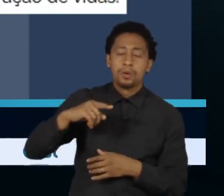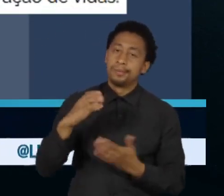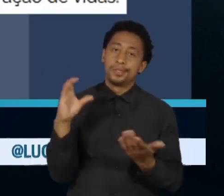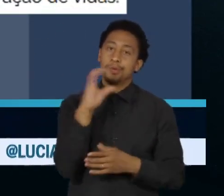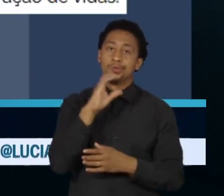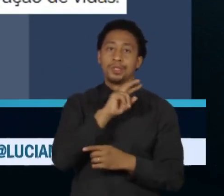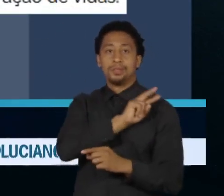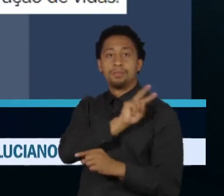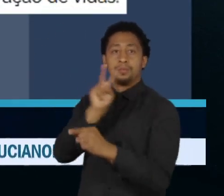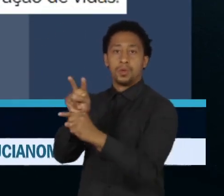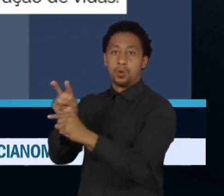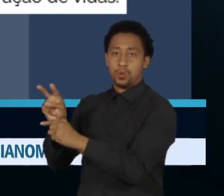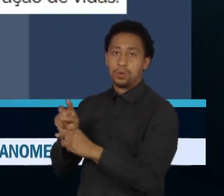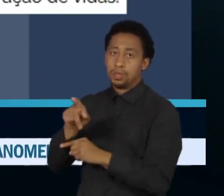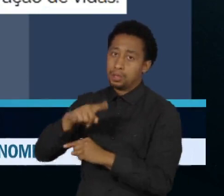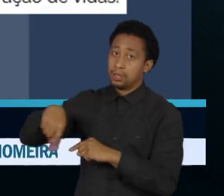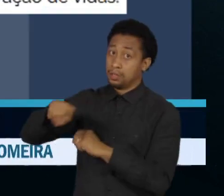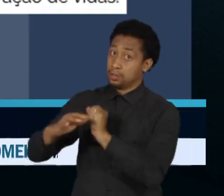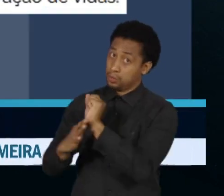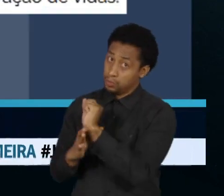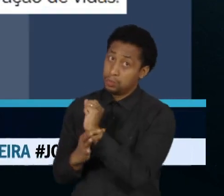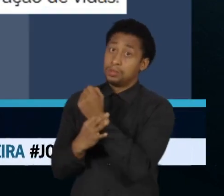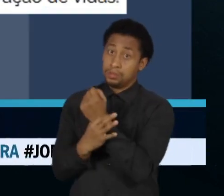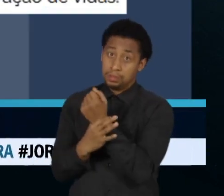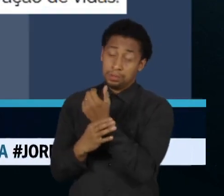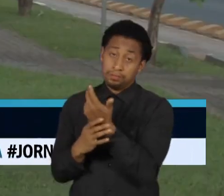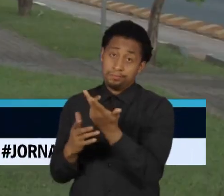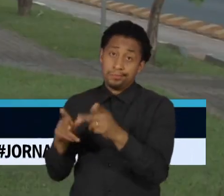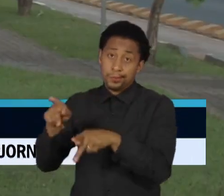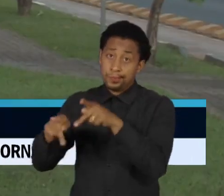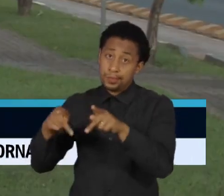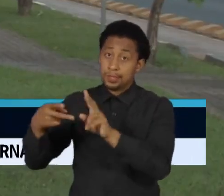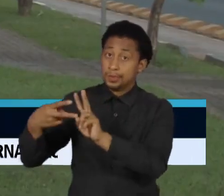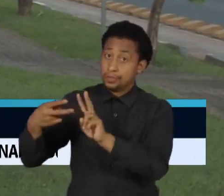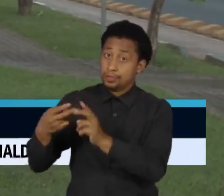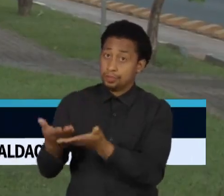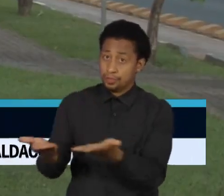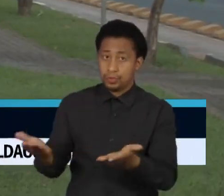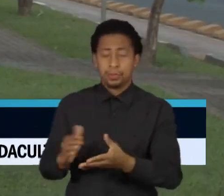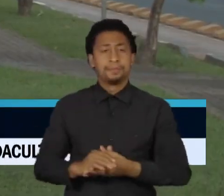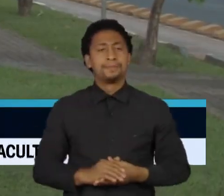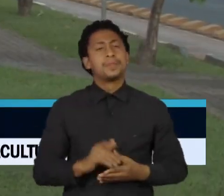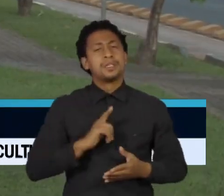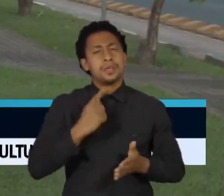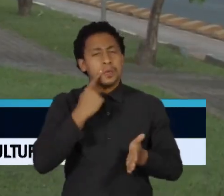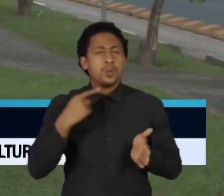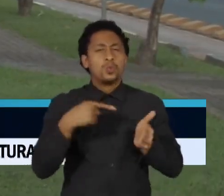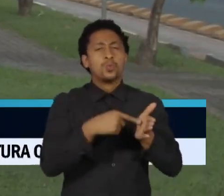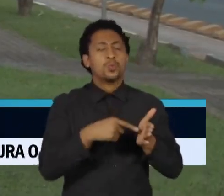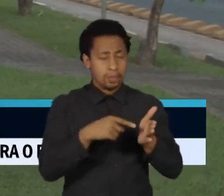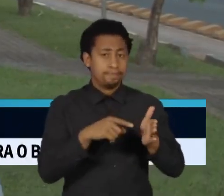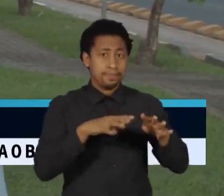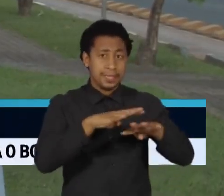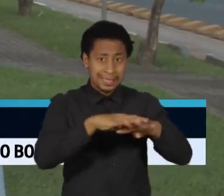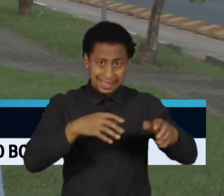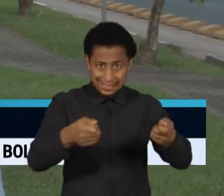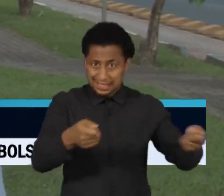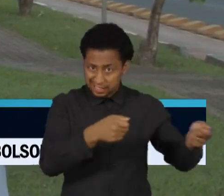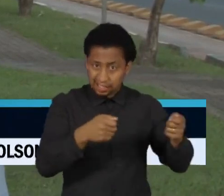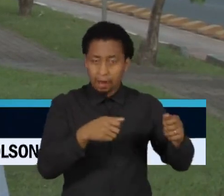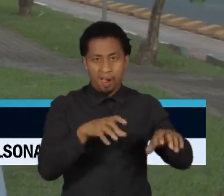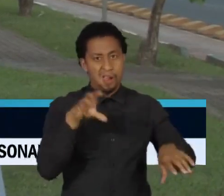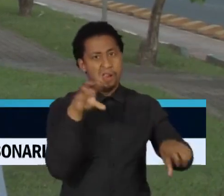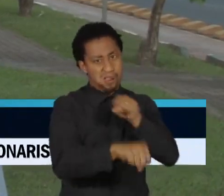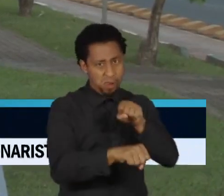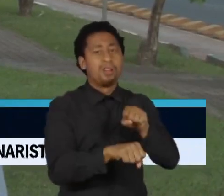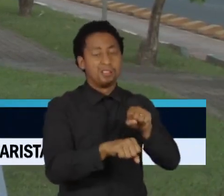preservação da segurança de quem está nas terras indígenas. Há denúncias ainda de que os garimpeiros estupraram meninas